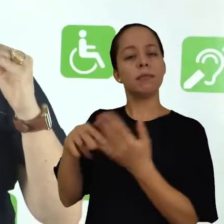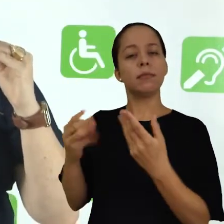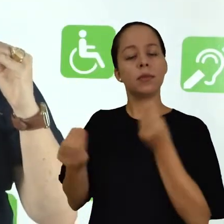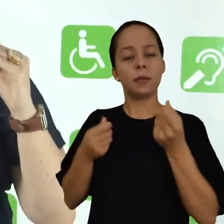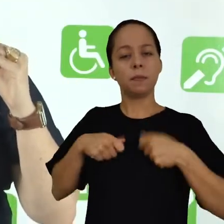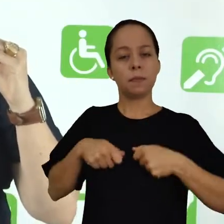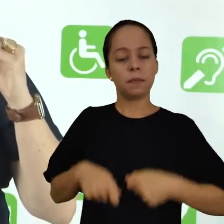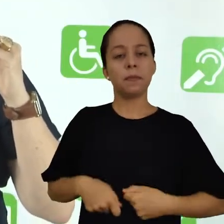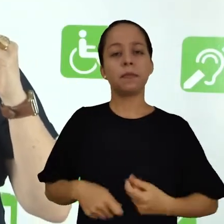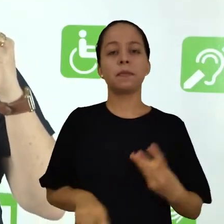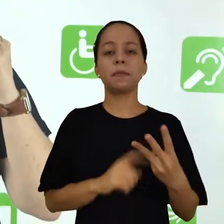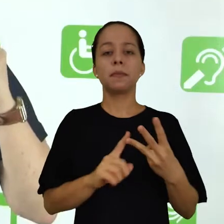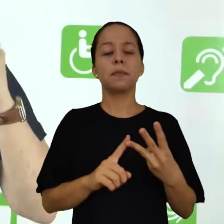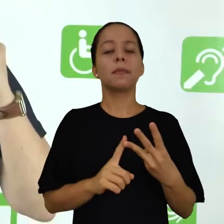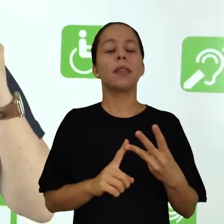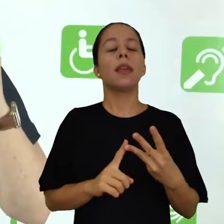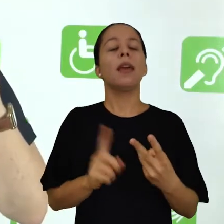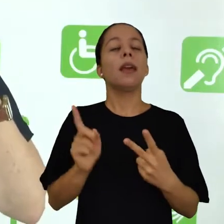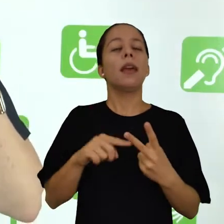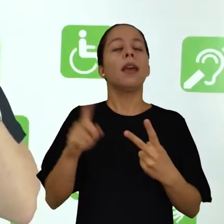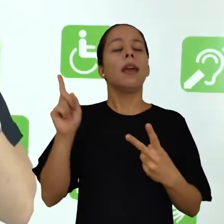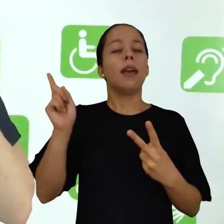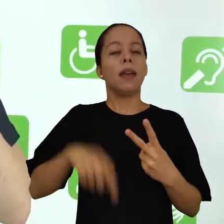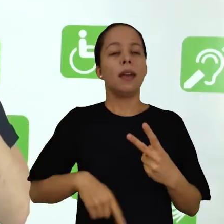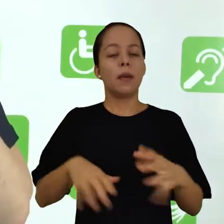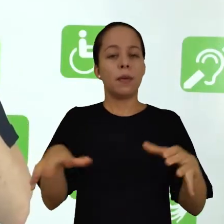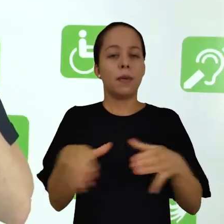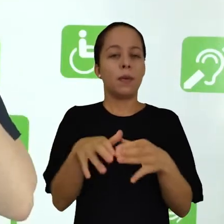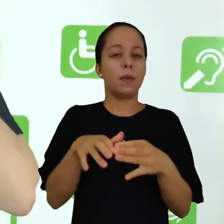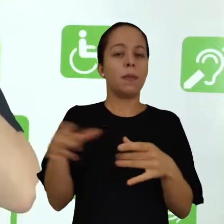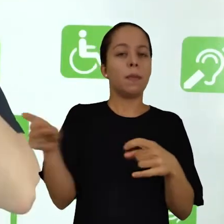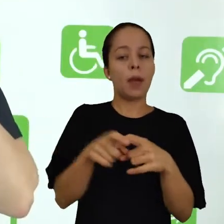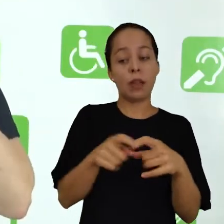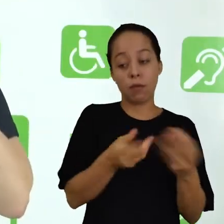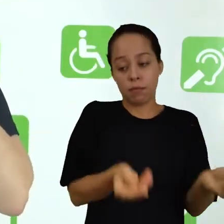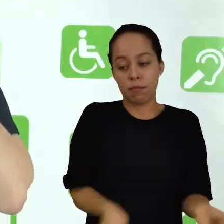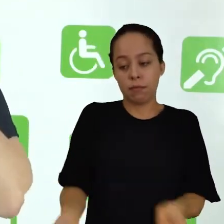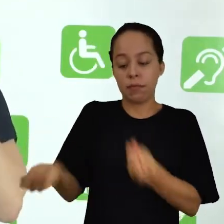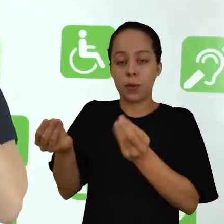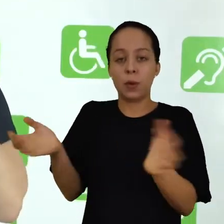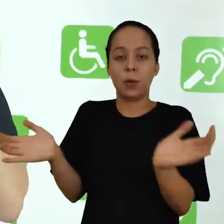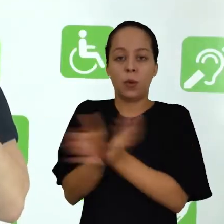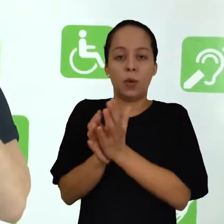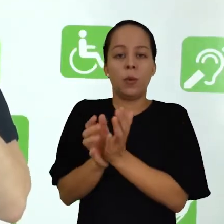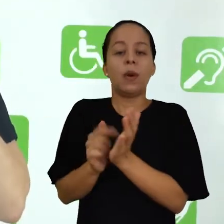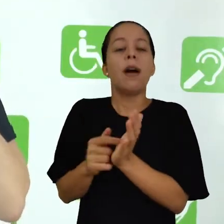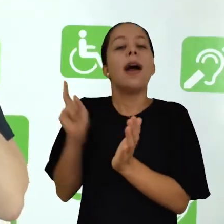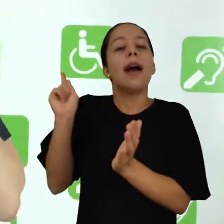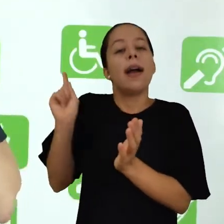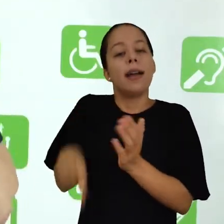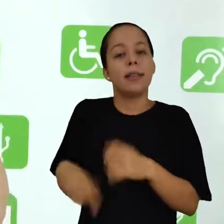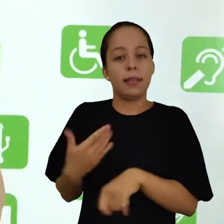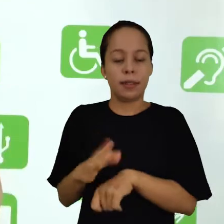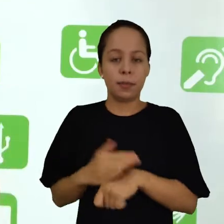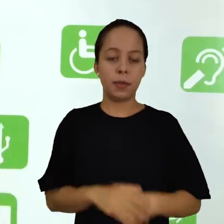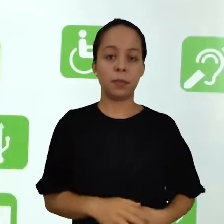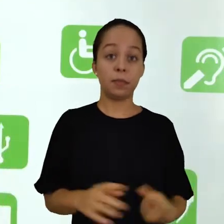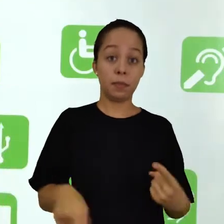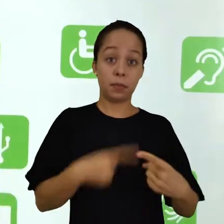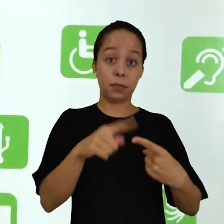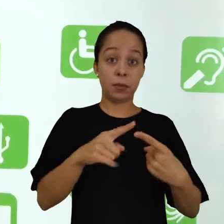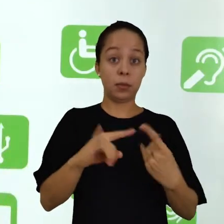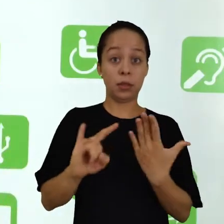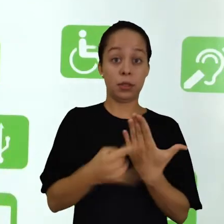médico que entrega, integra a comissão de treinamento. Na primeira resenha, o jornalista